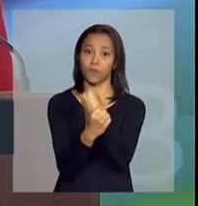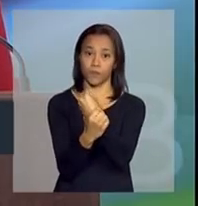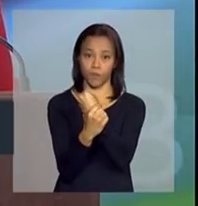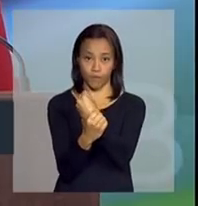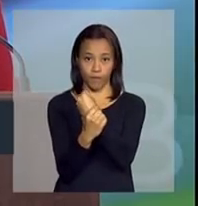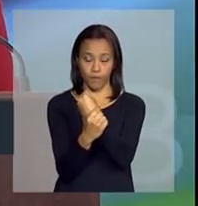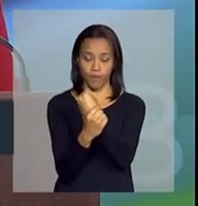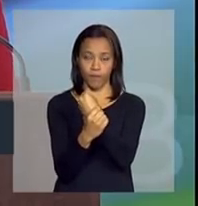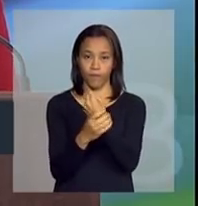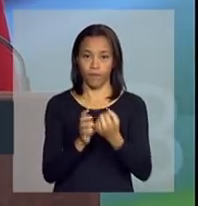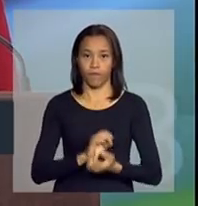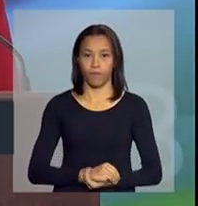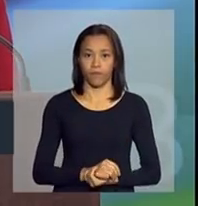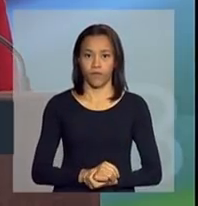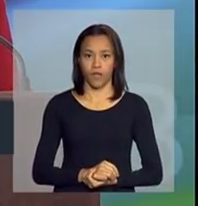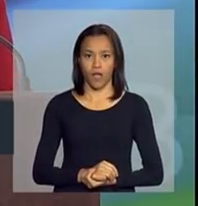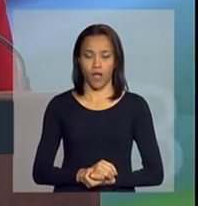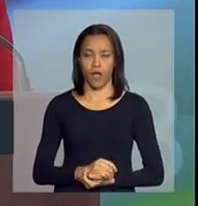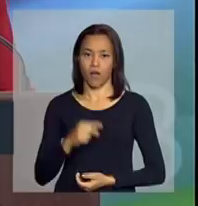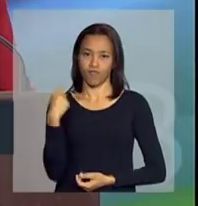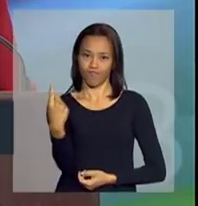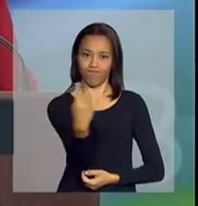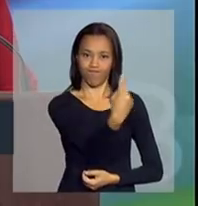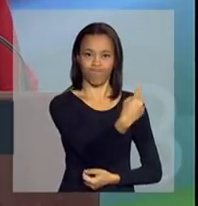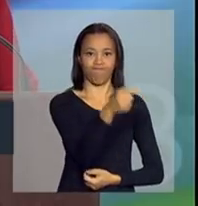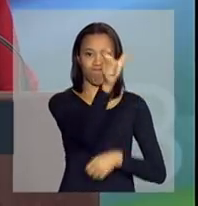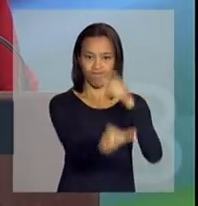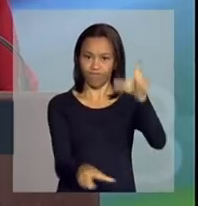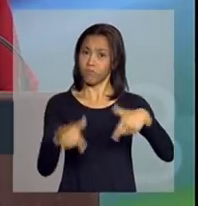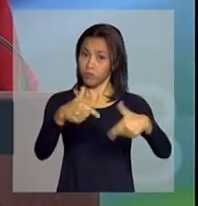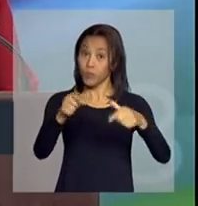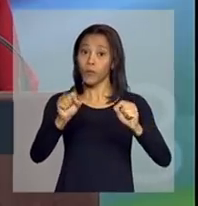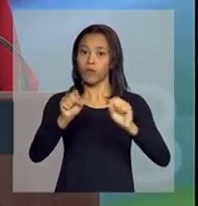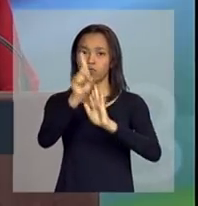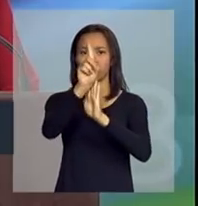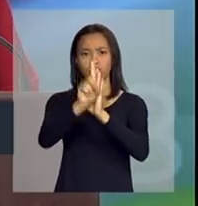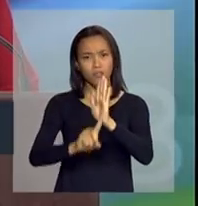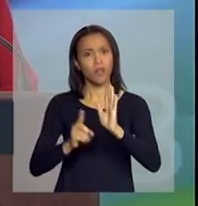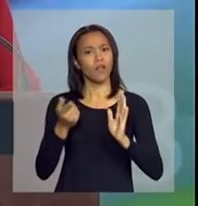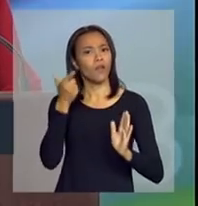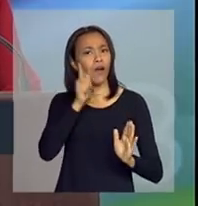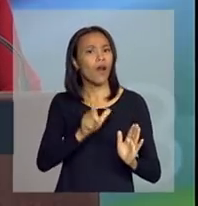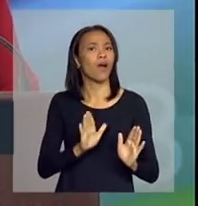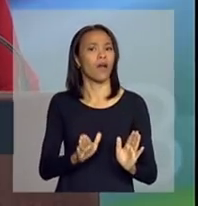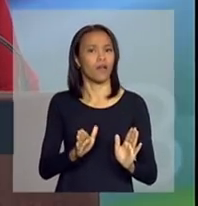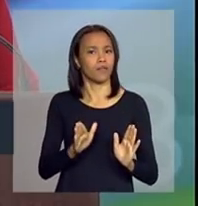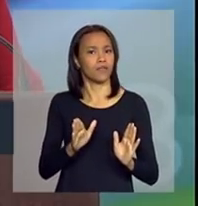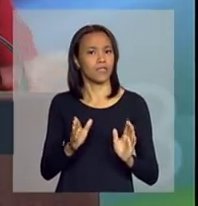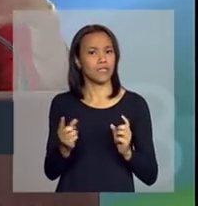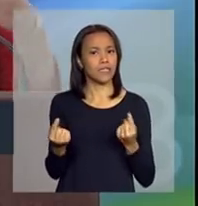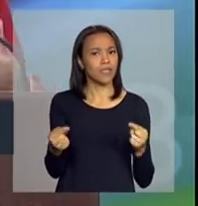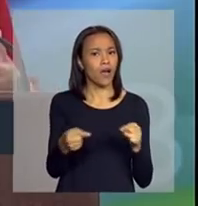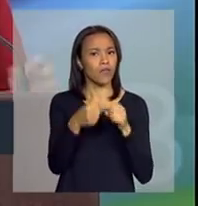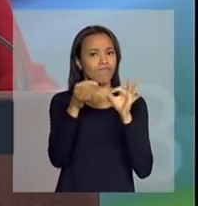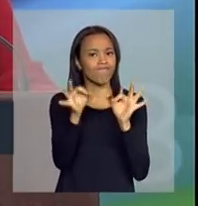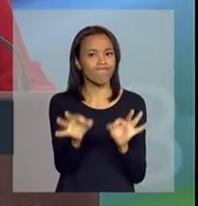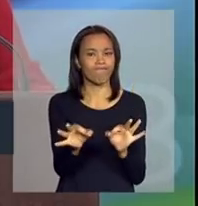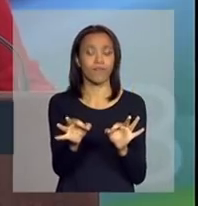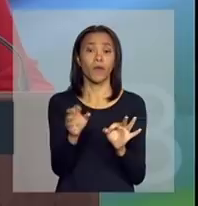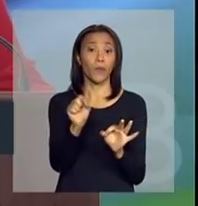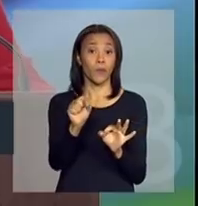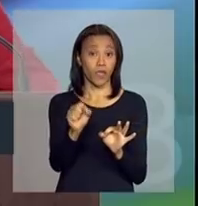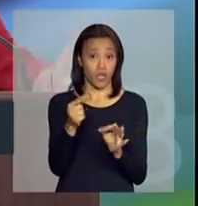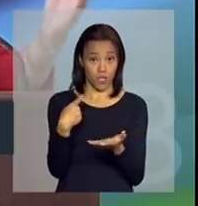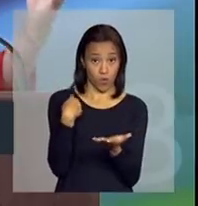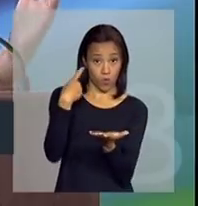aos trabalhadores seus direitos. Uma coisa é compatível com a outra, tanto é que